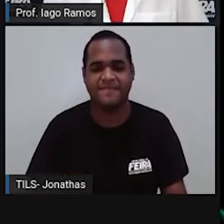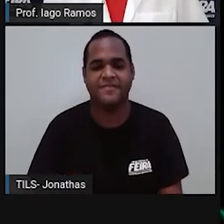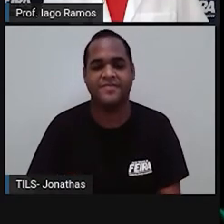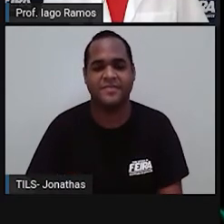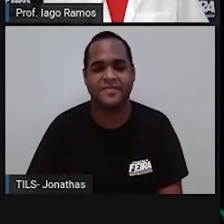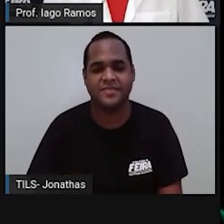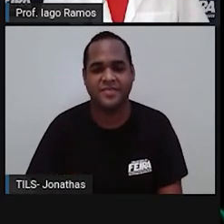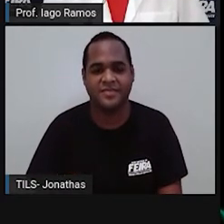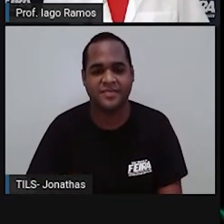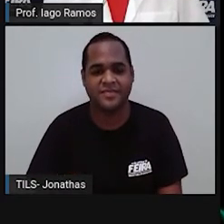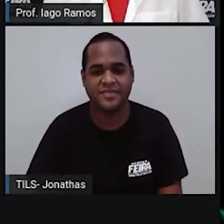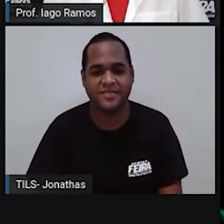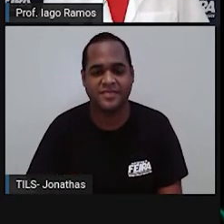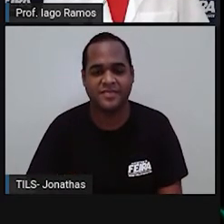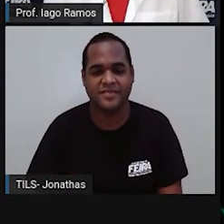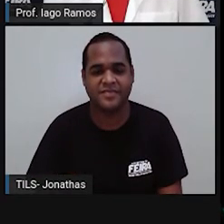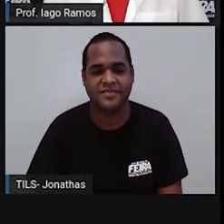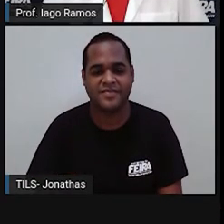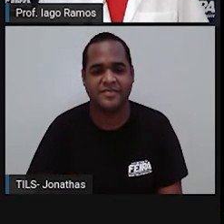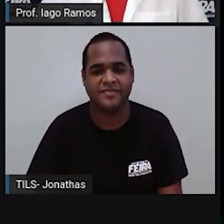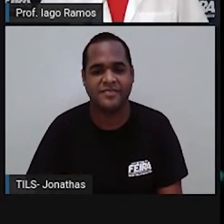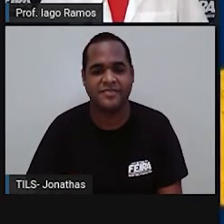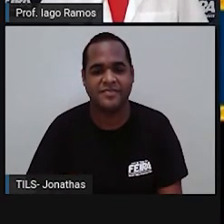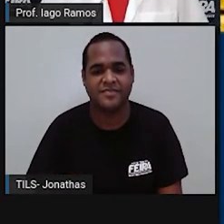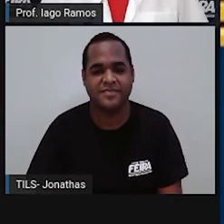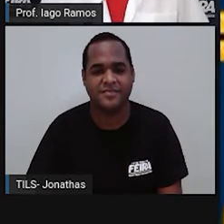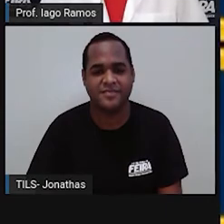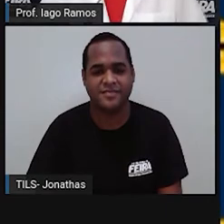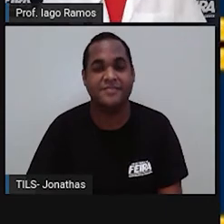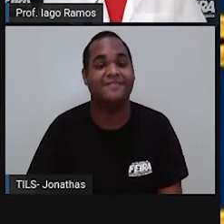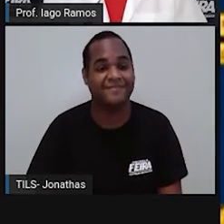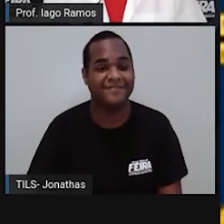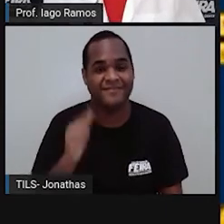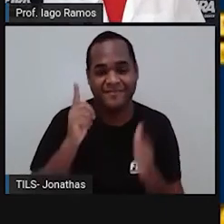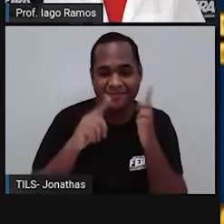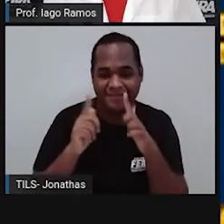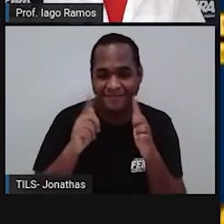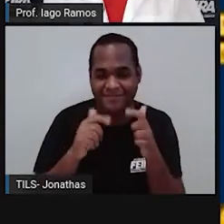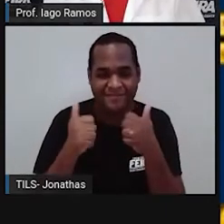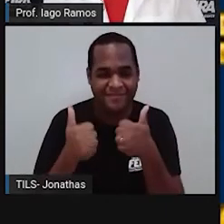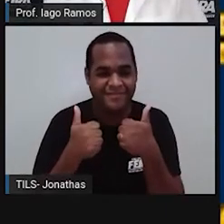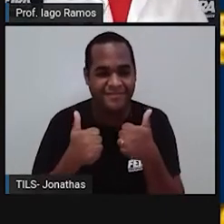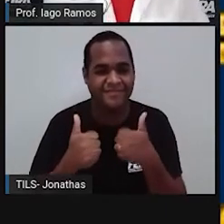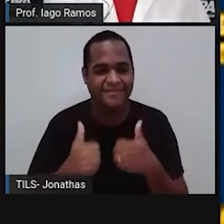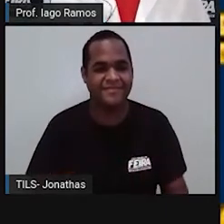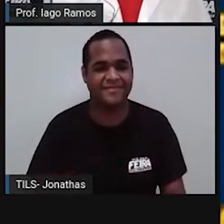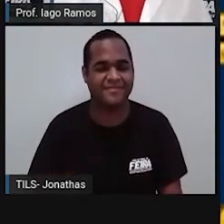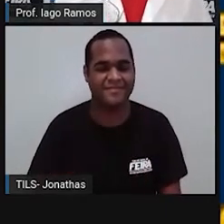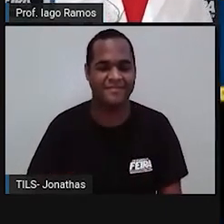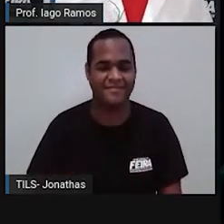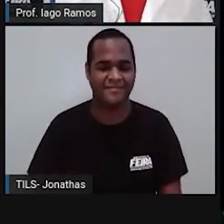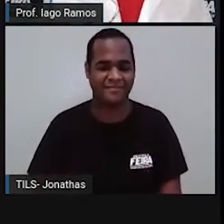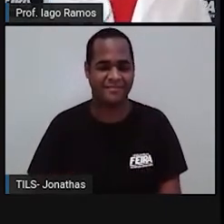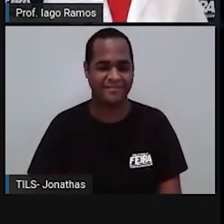Tem rápidos. Pra gente não... Você pega. Pronto. Pronto.